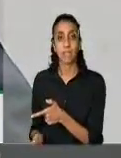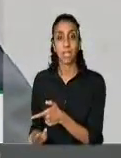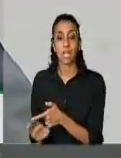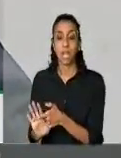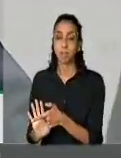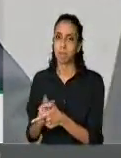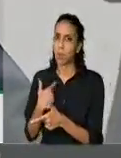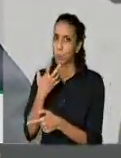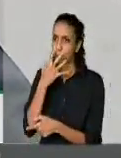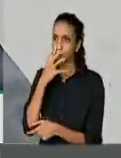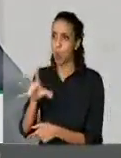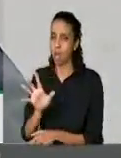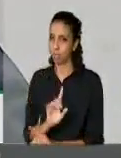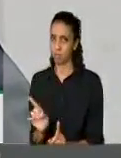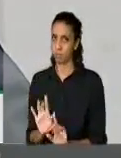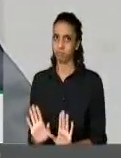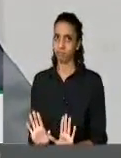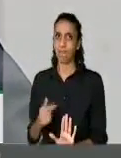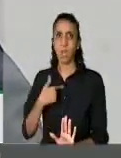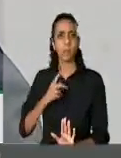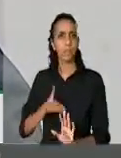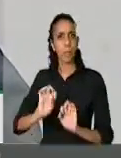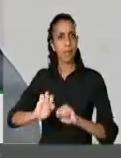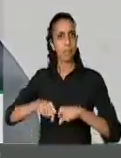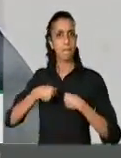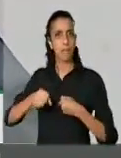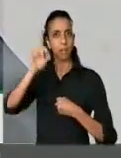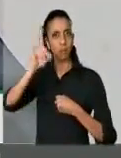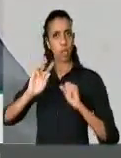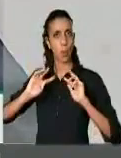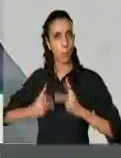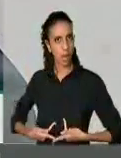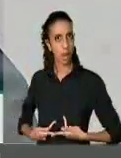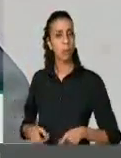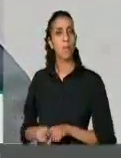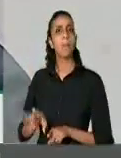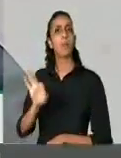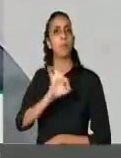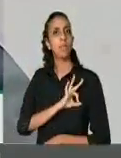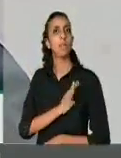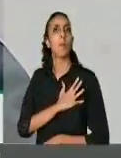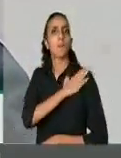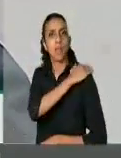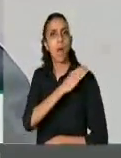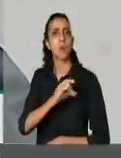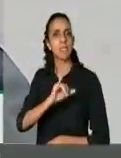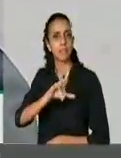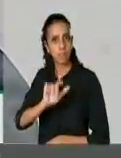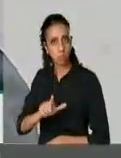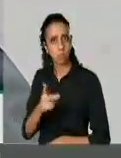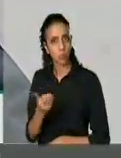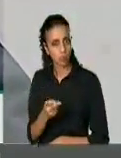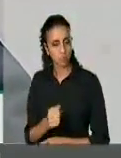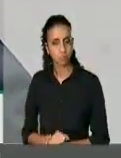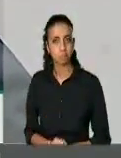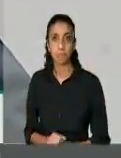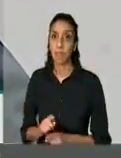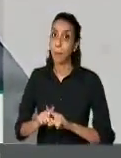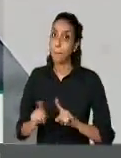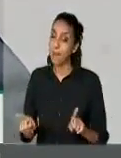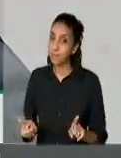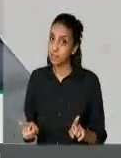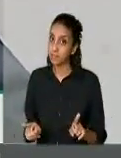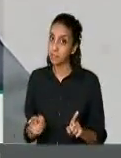tenho sido aqui um defensor dos direitos humanos em geral e dos policiais civis e militares. Mas todos os sinais